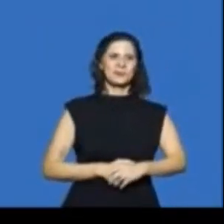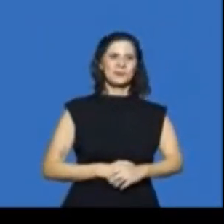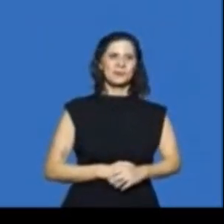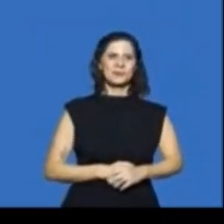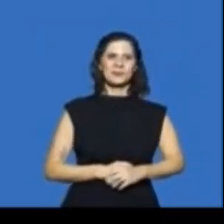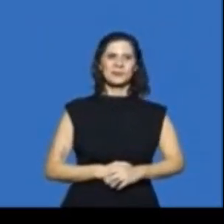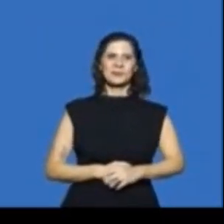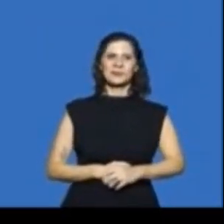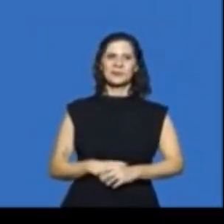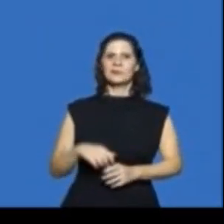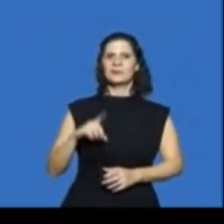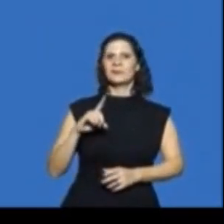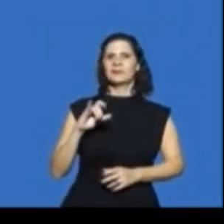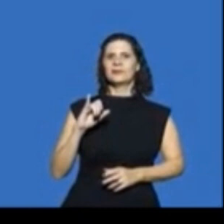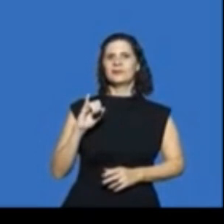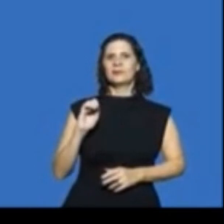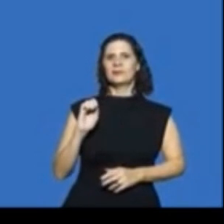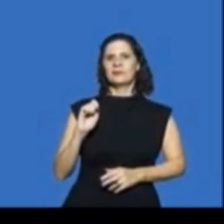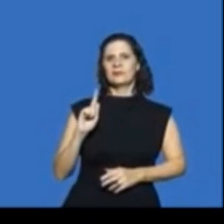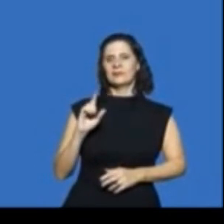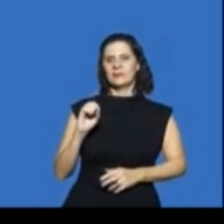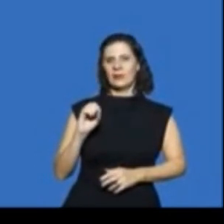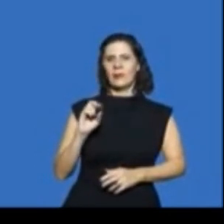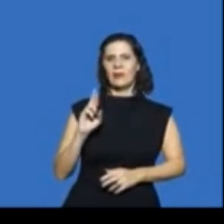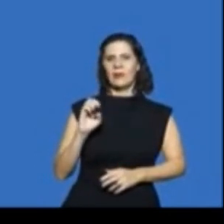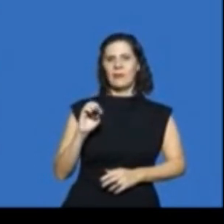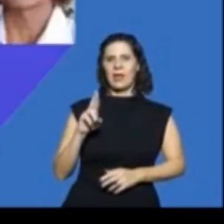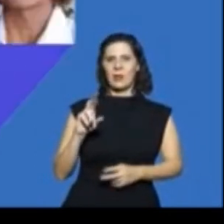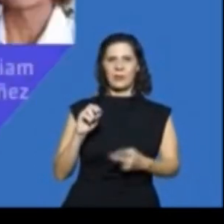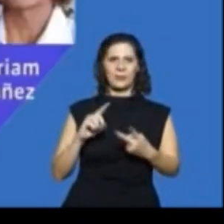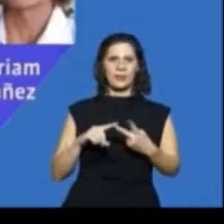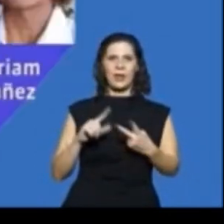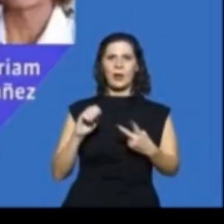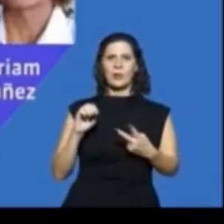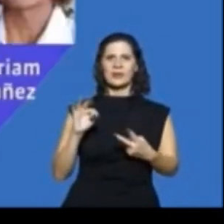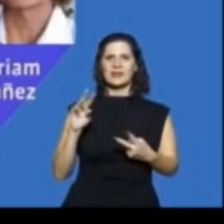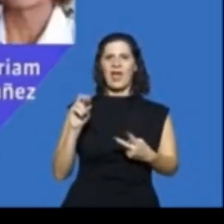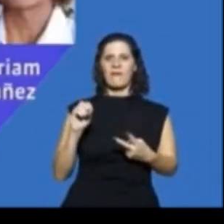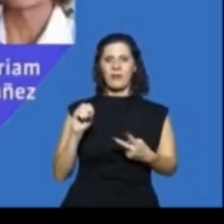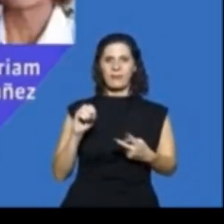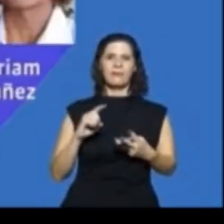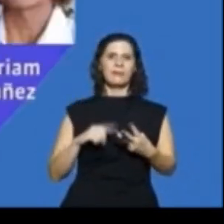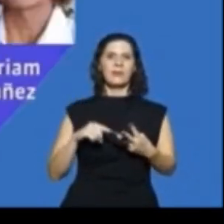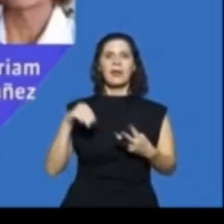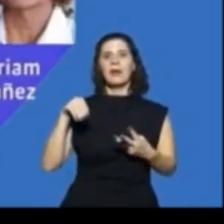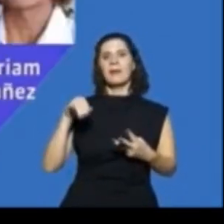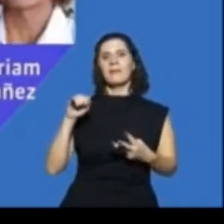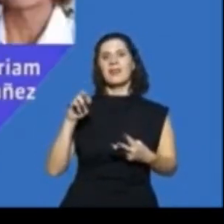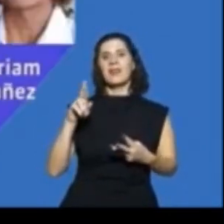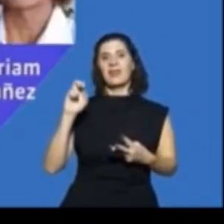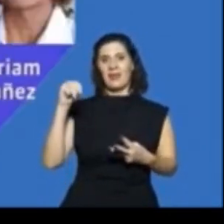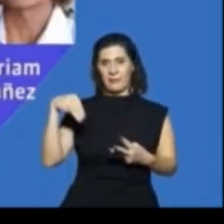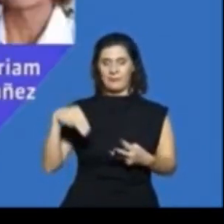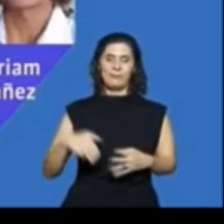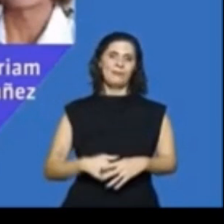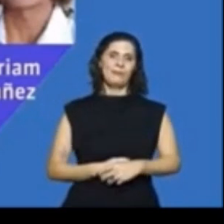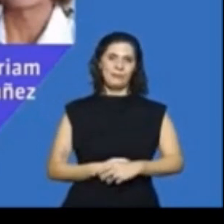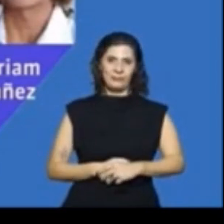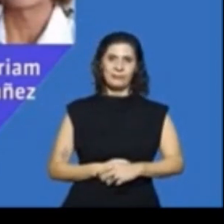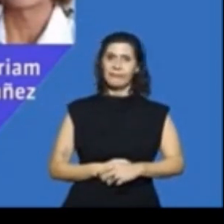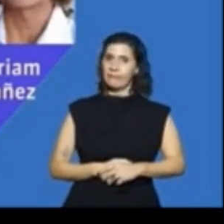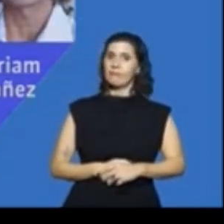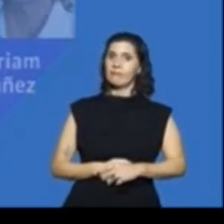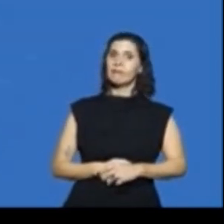Diego Ribeiro, Gustavo Viana e Miriam Ibanez. Os indicados